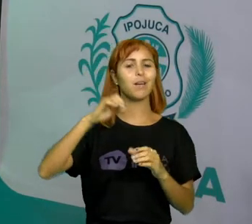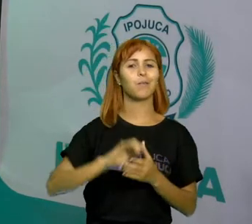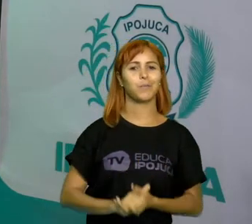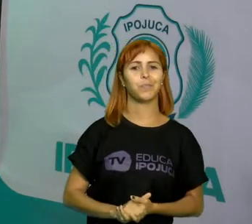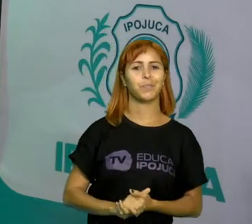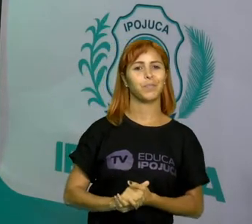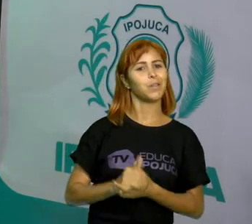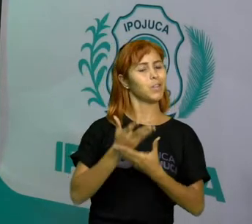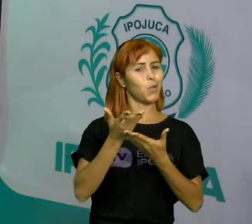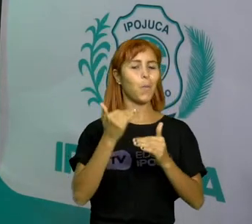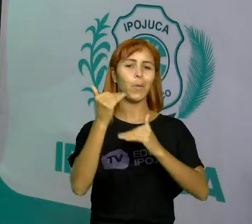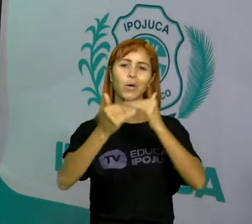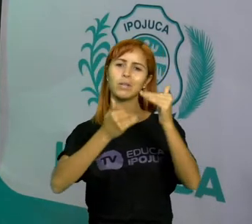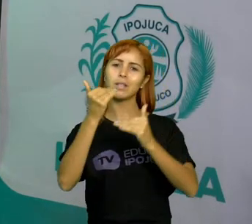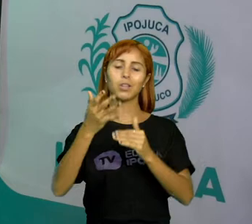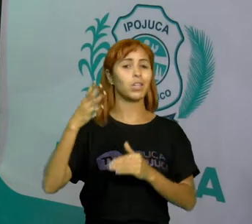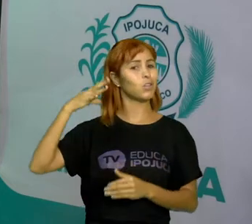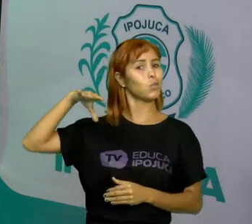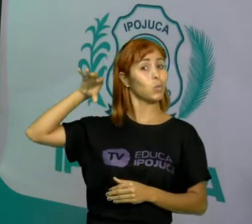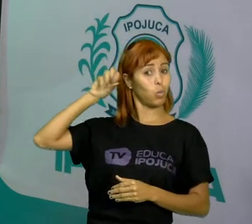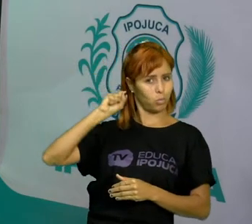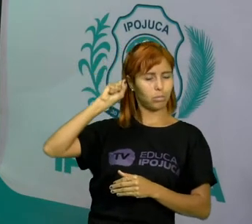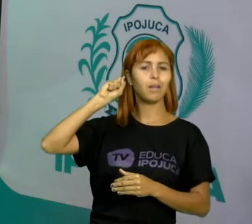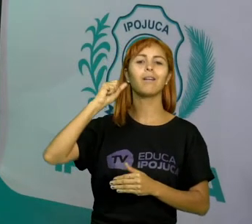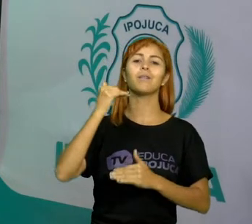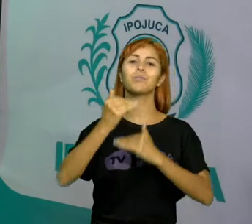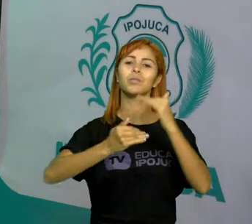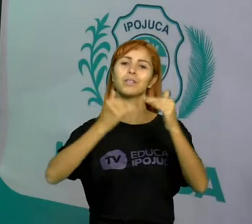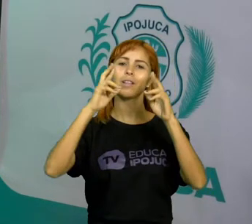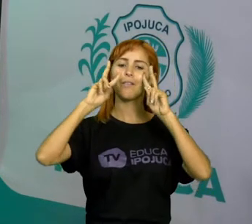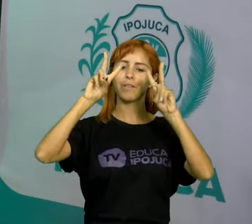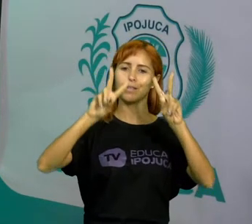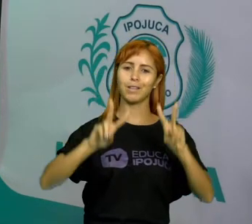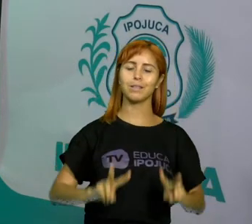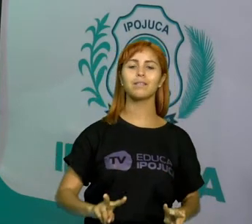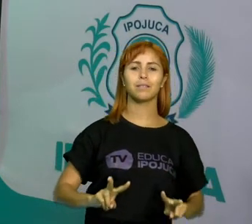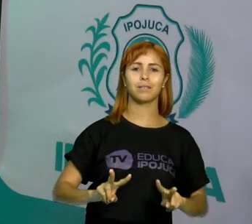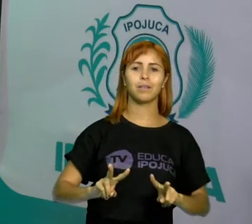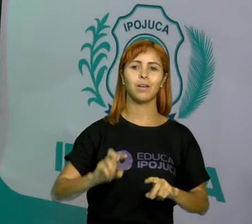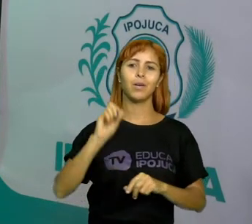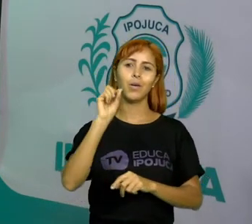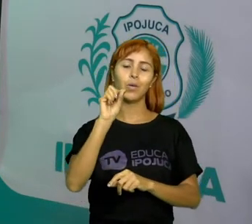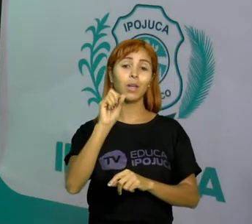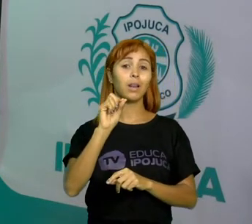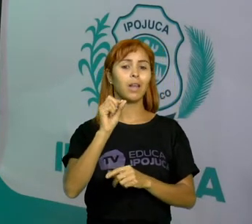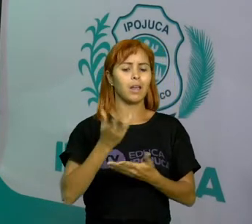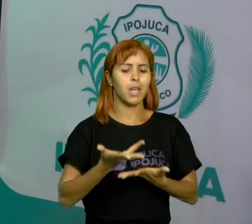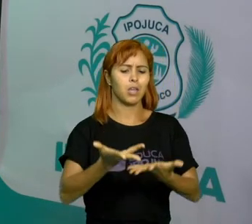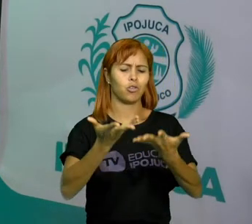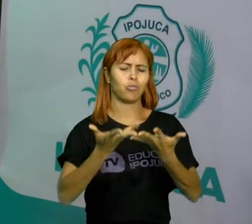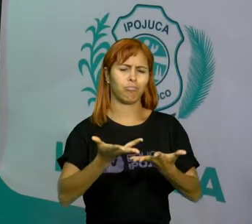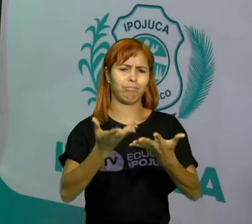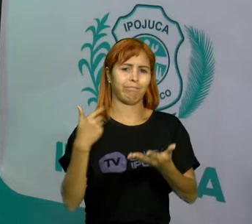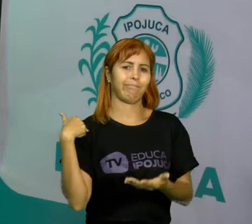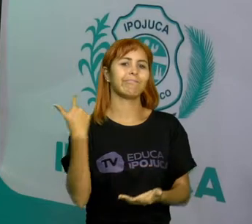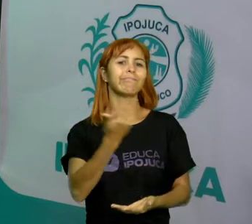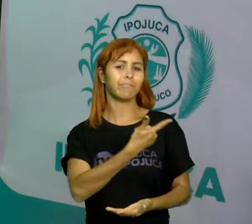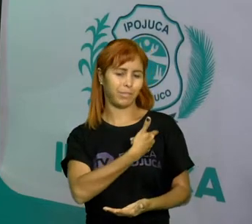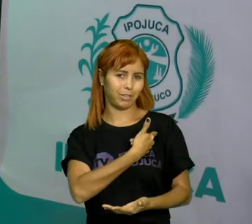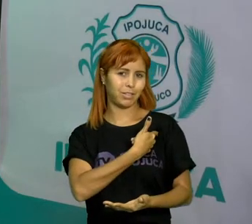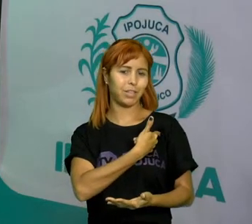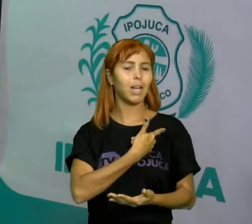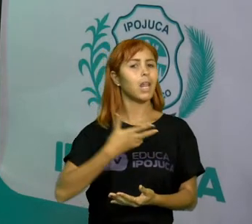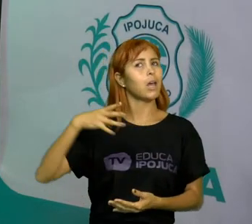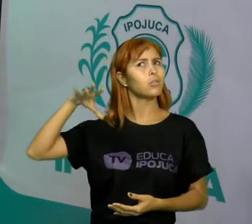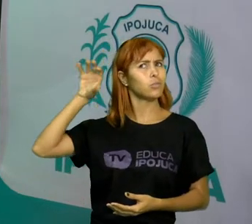Seja no processo de escuta, seja no processo de visualização. E o que é que ele estimula para que a gente tenha? Seja na